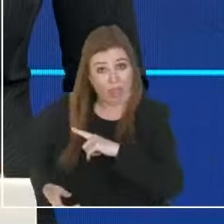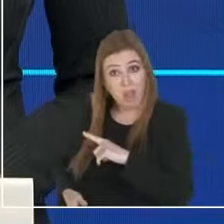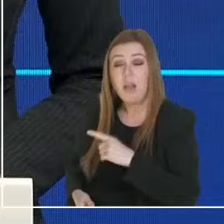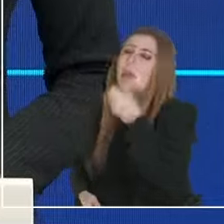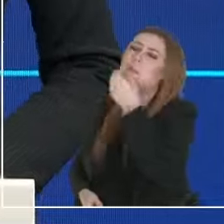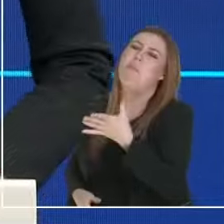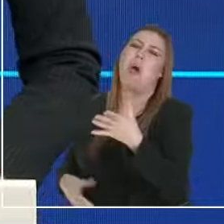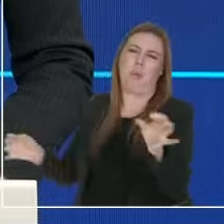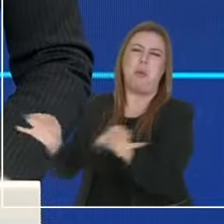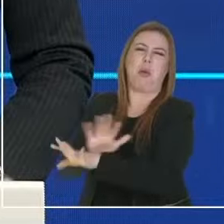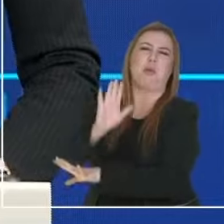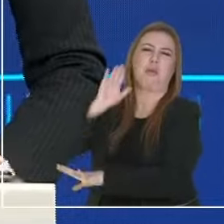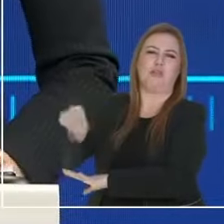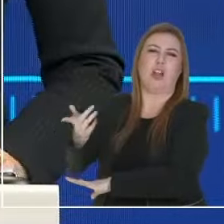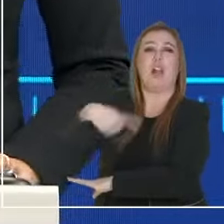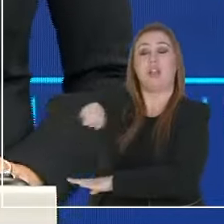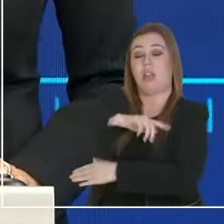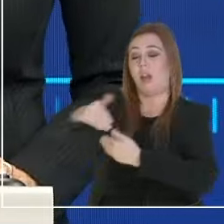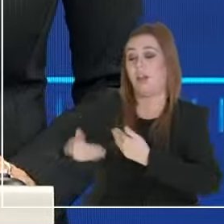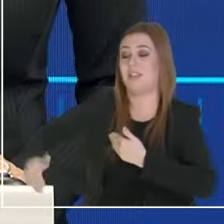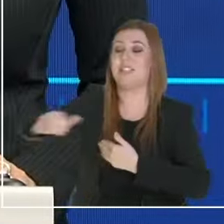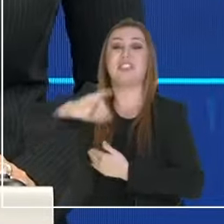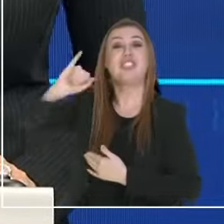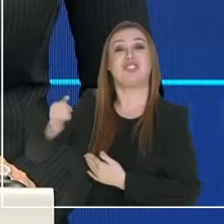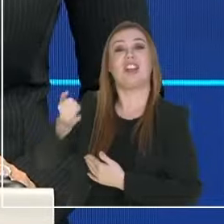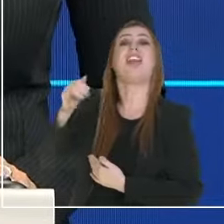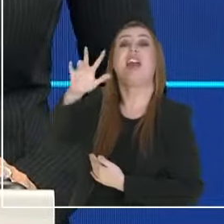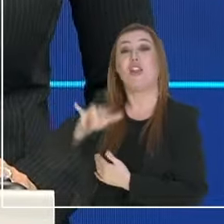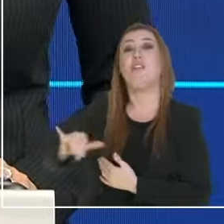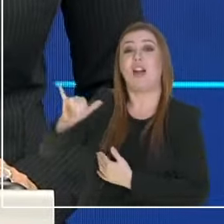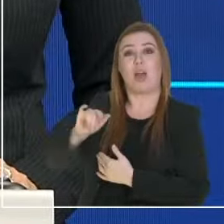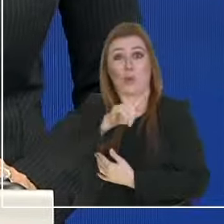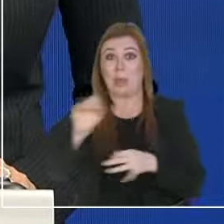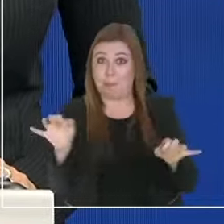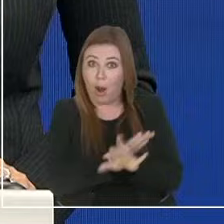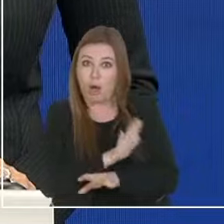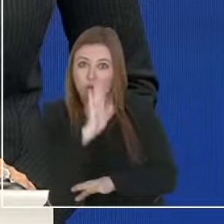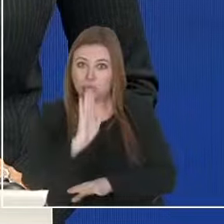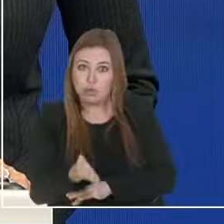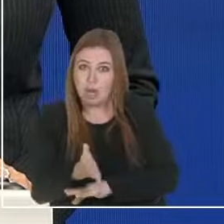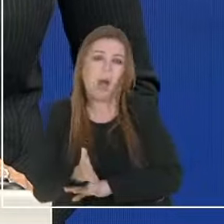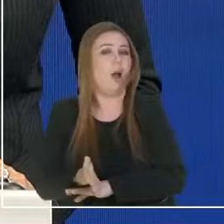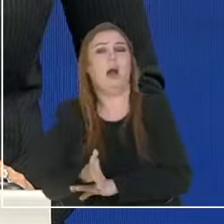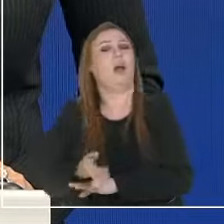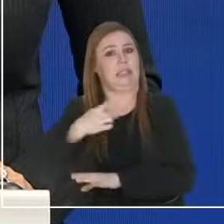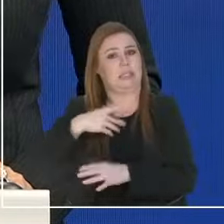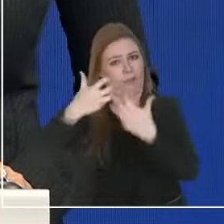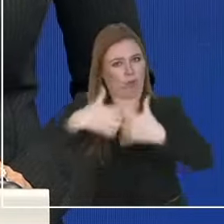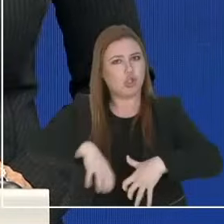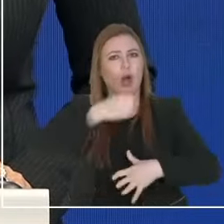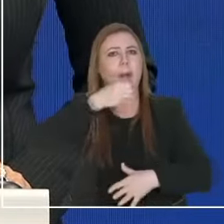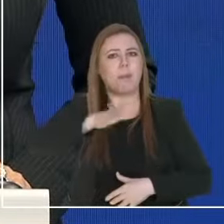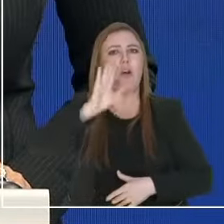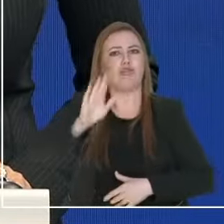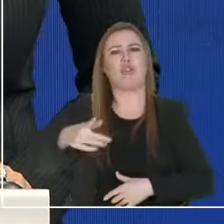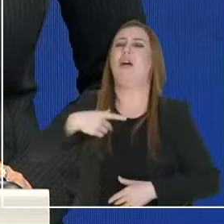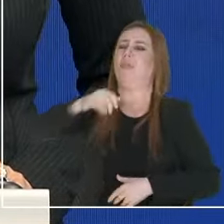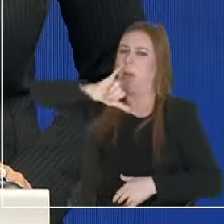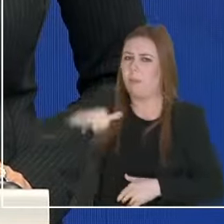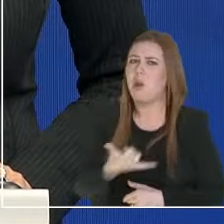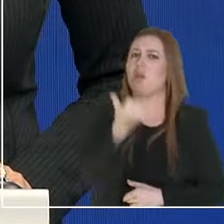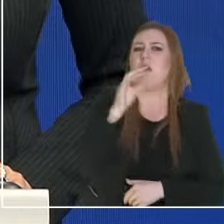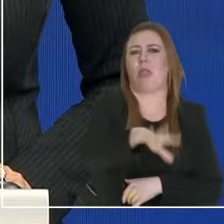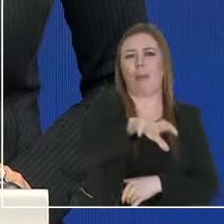vai implantar, Nós vamos correr atrás do que já estiver sendo deixado pronto, não vamos mexer no que funciona e vamos fazer o que não está